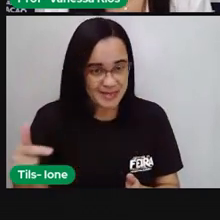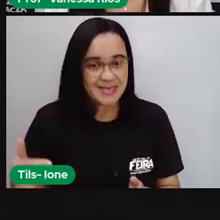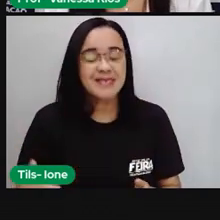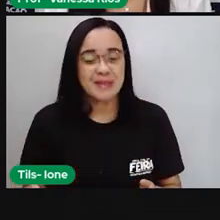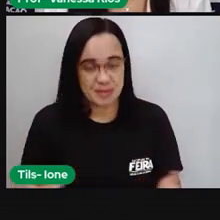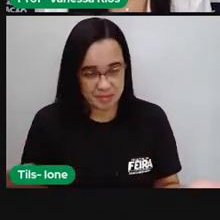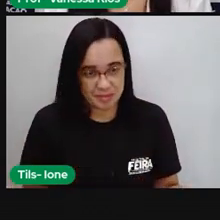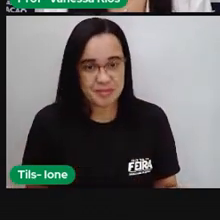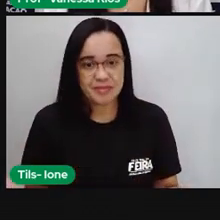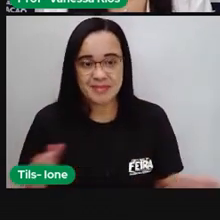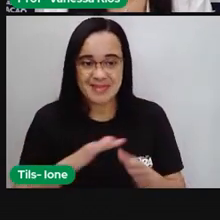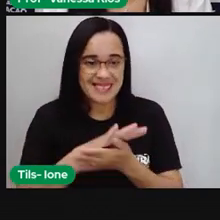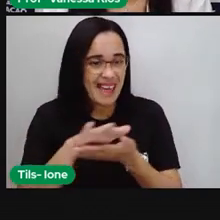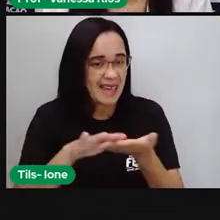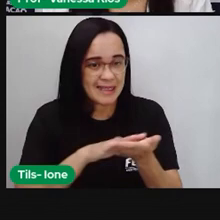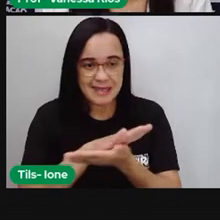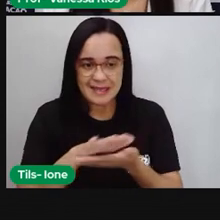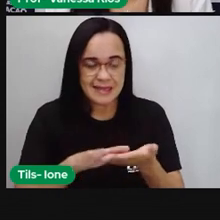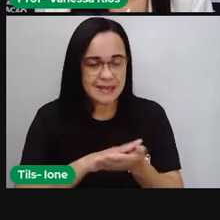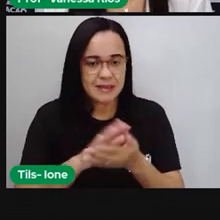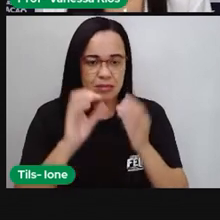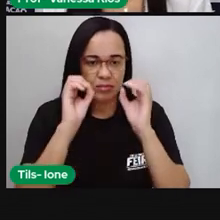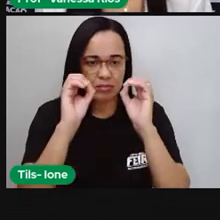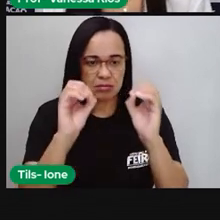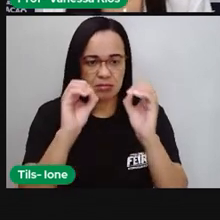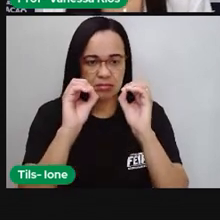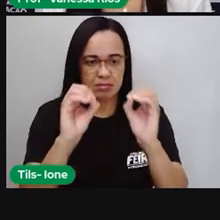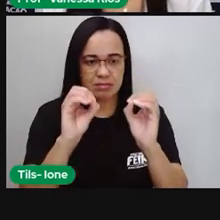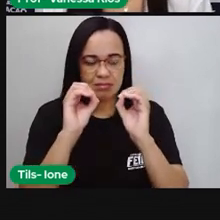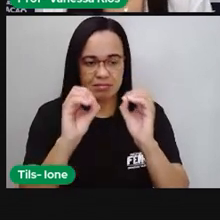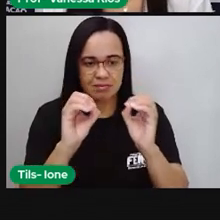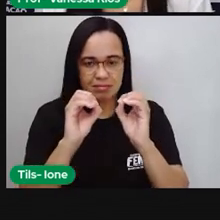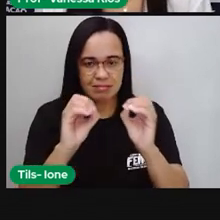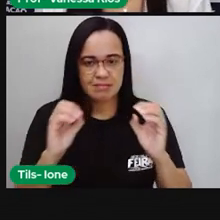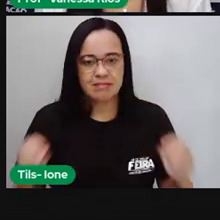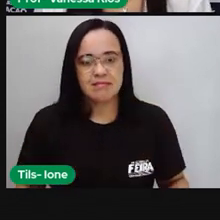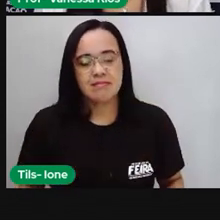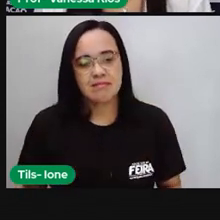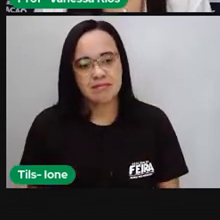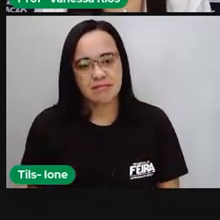aí, a gente não utilizou nem um eixo de simetria.